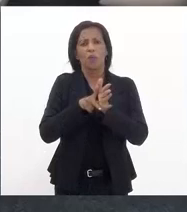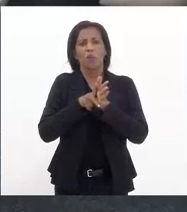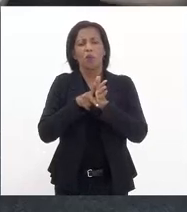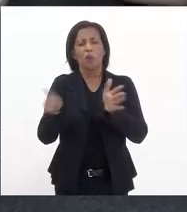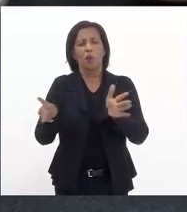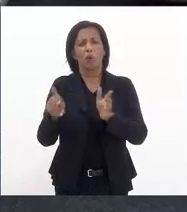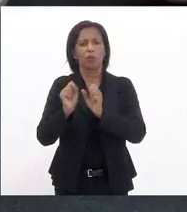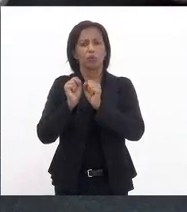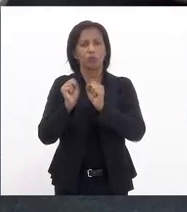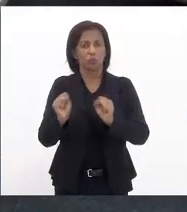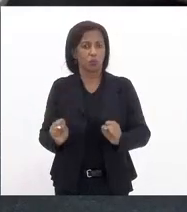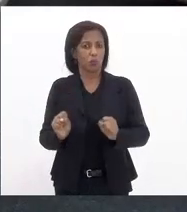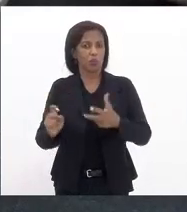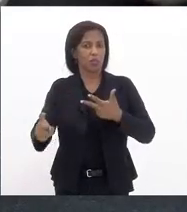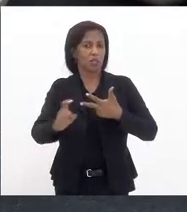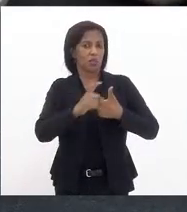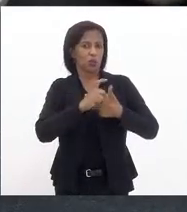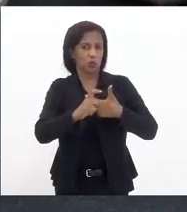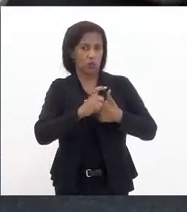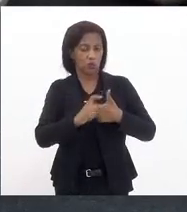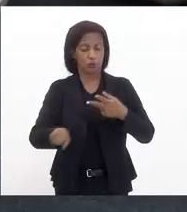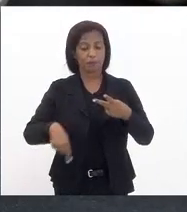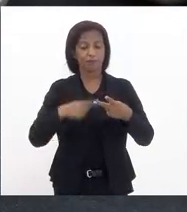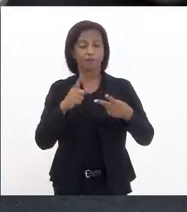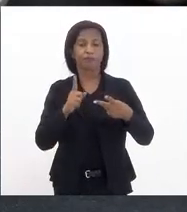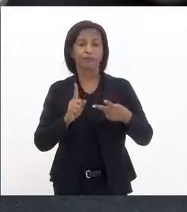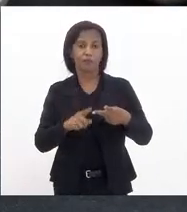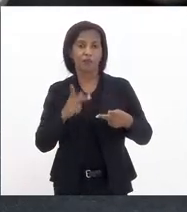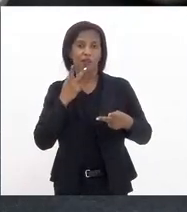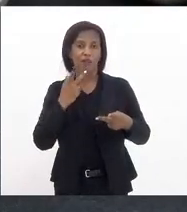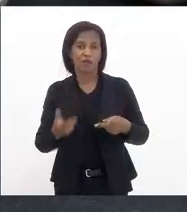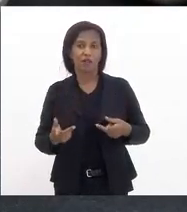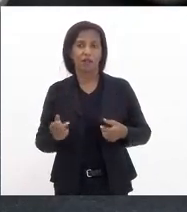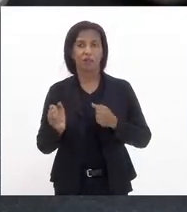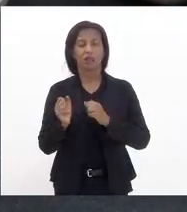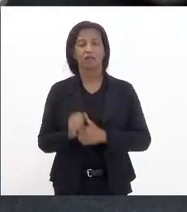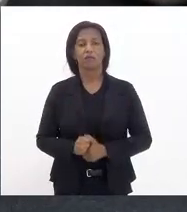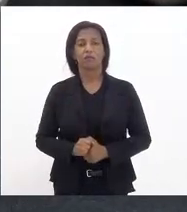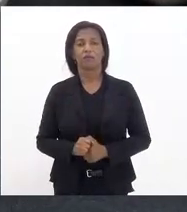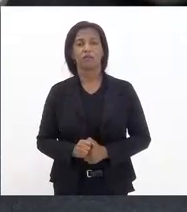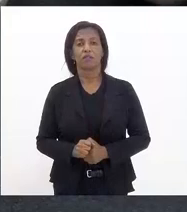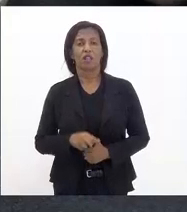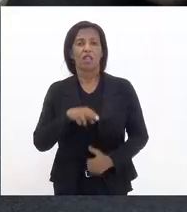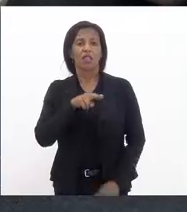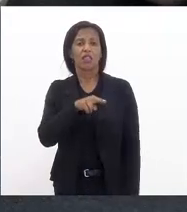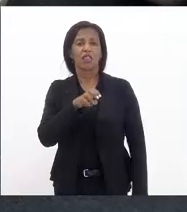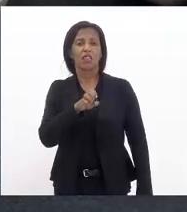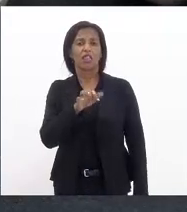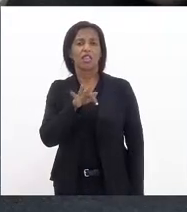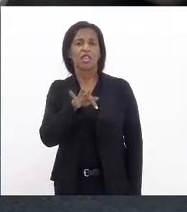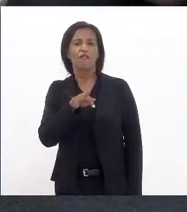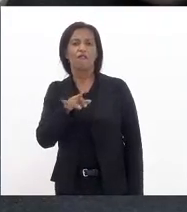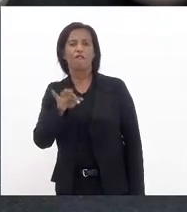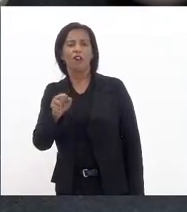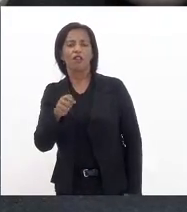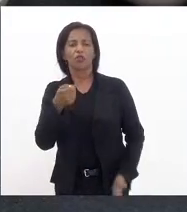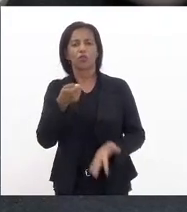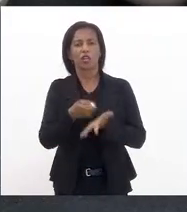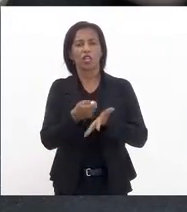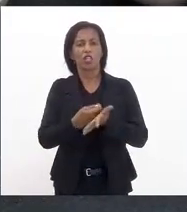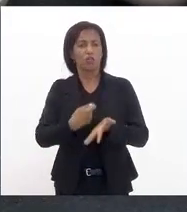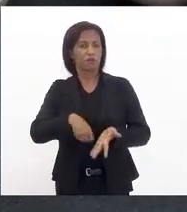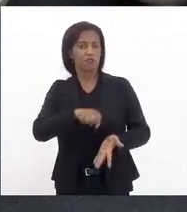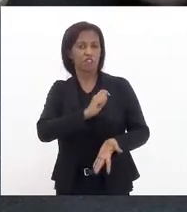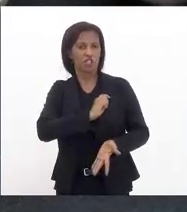do poder executivo e o segundo argumento falando do nefasto regime de recuperação